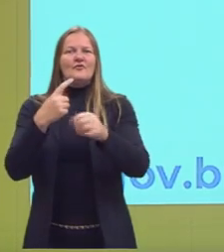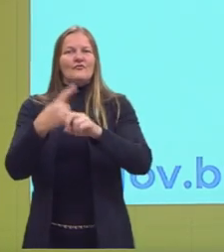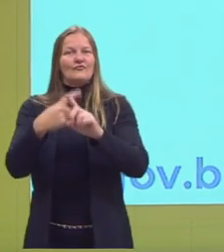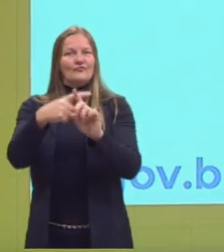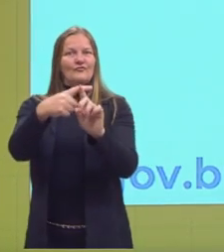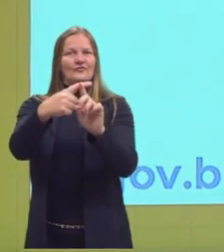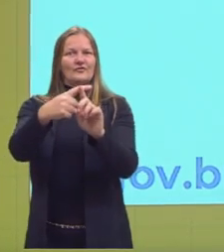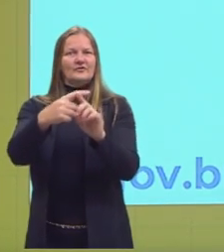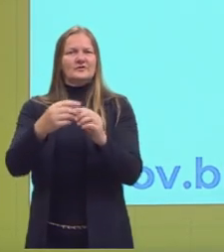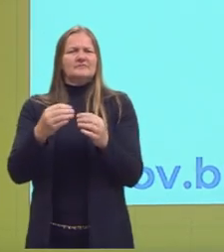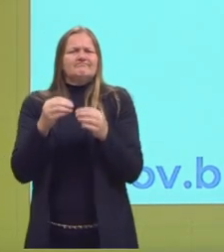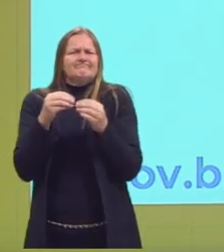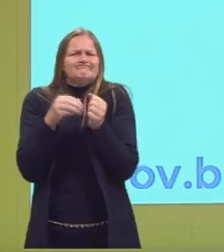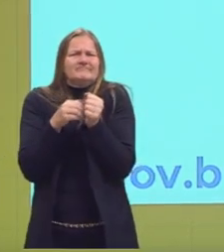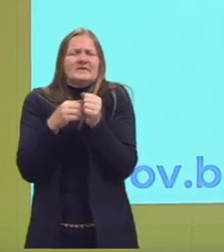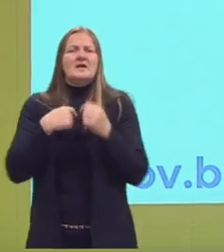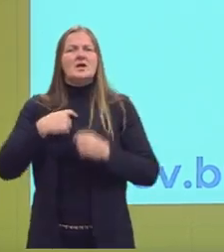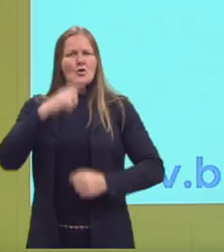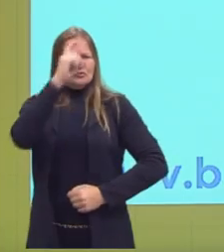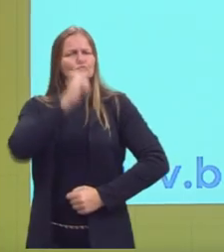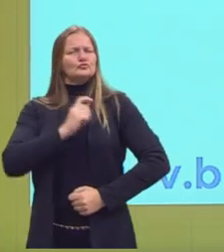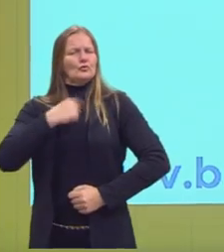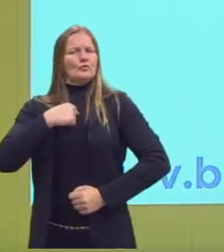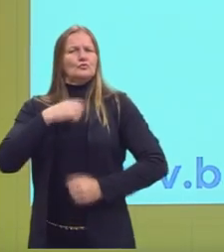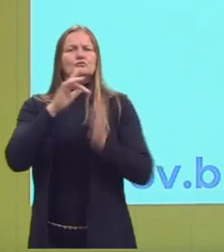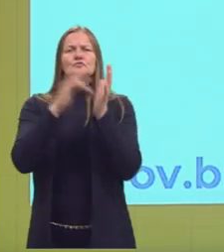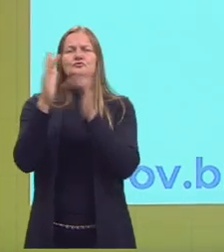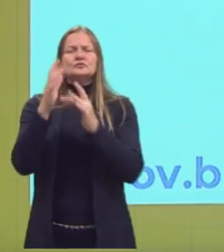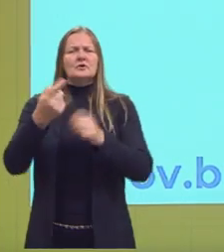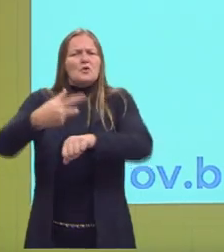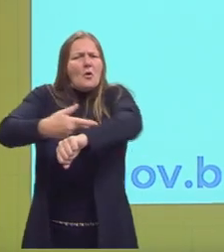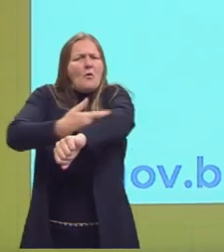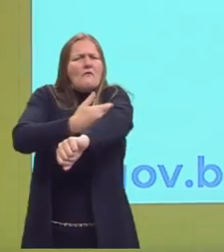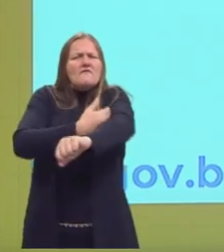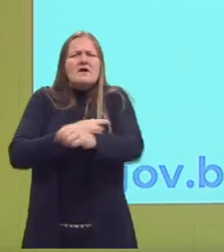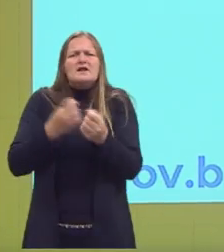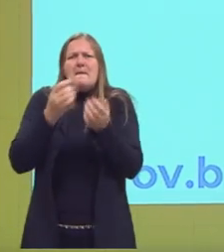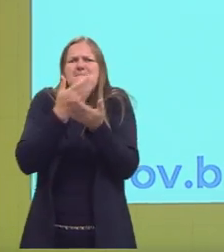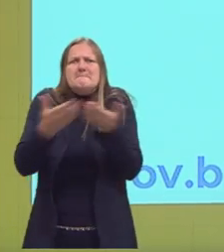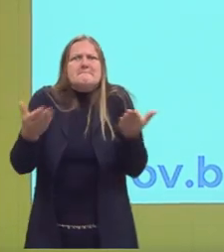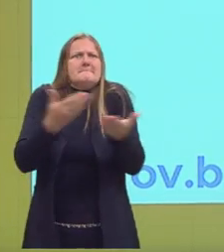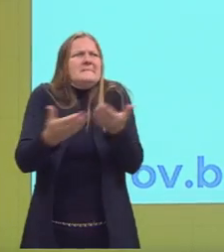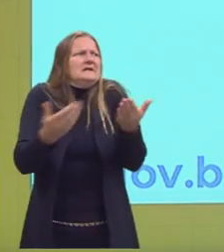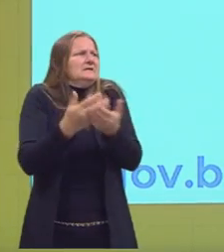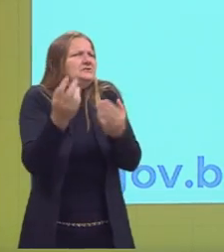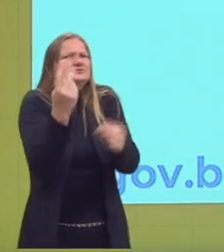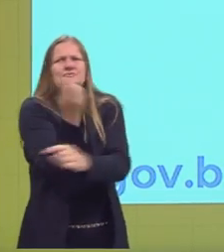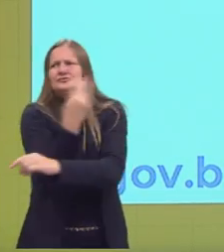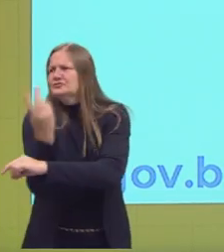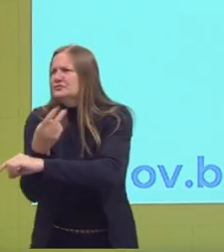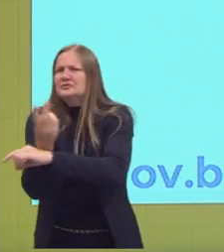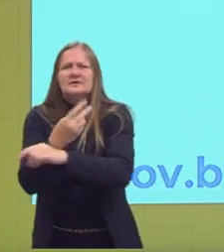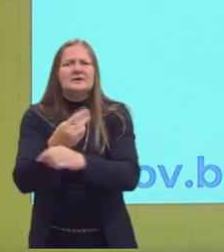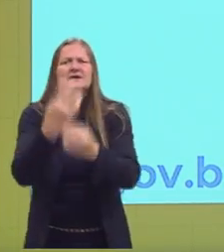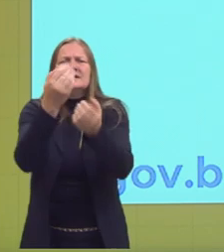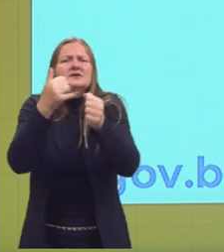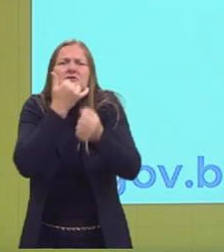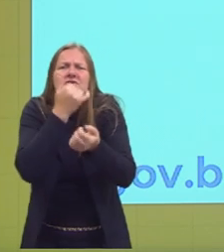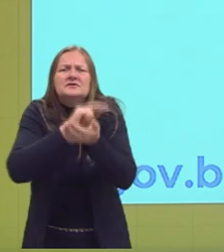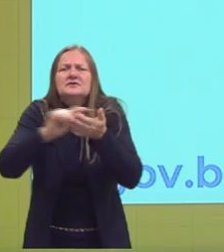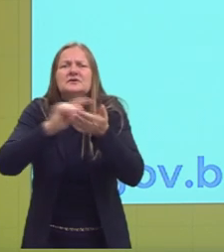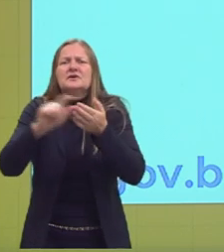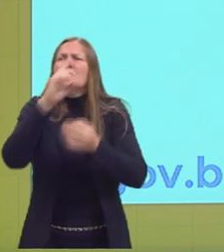sacra história. Eu sou o Senhor, a ovelha desgarrada, cobraia e não queiras, pastor